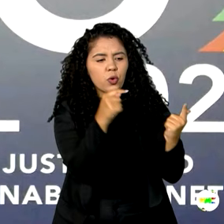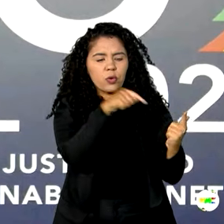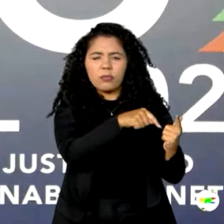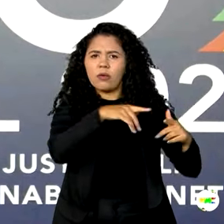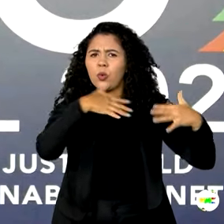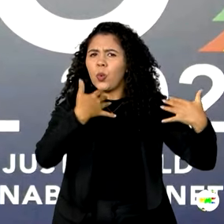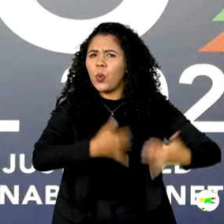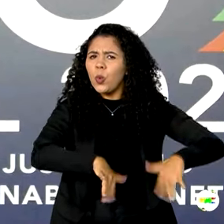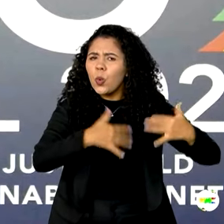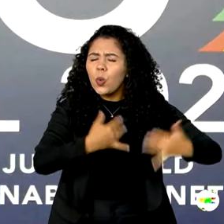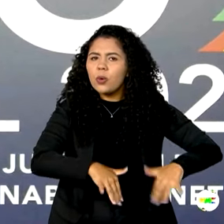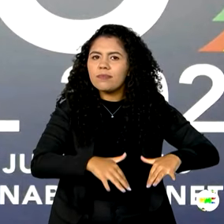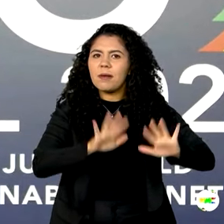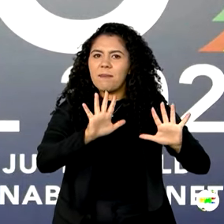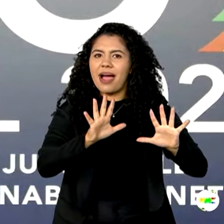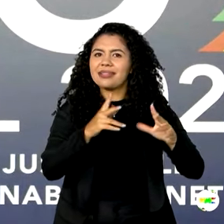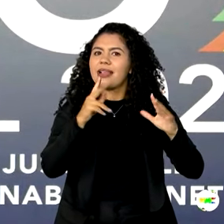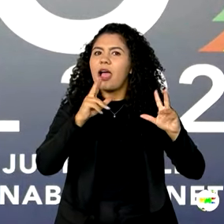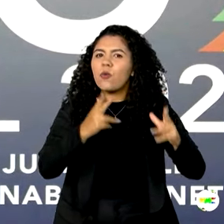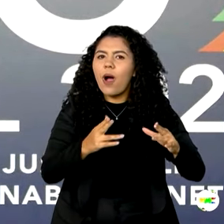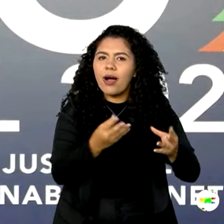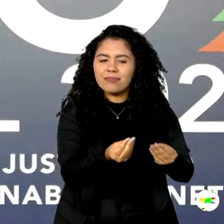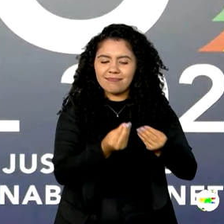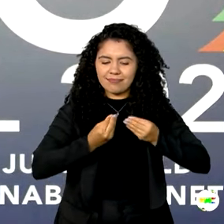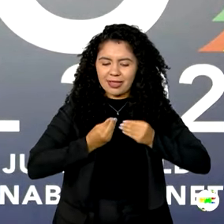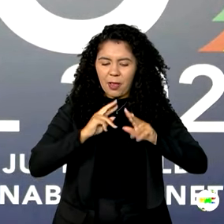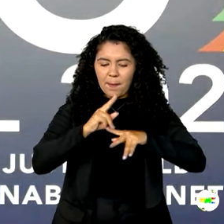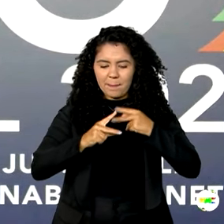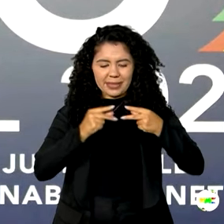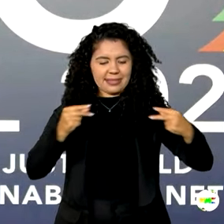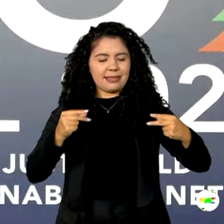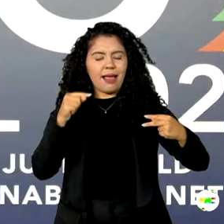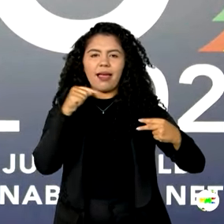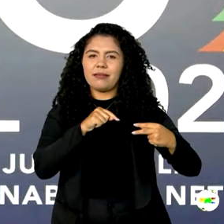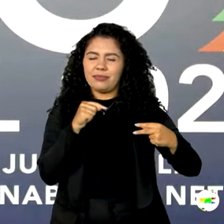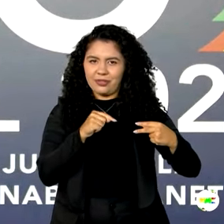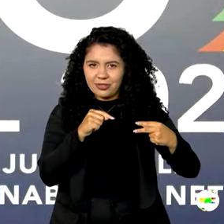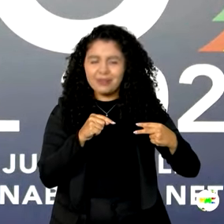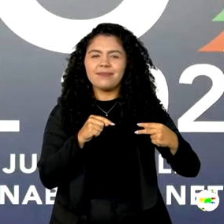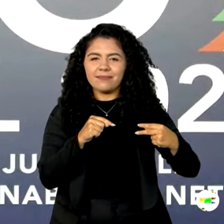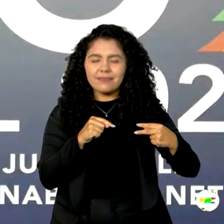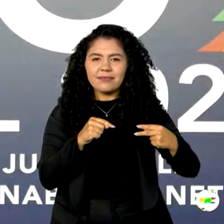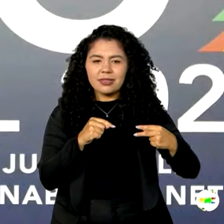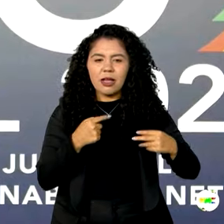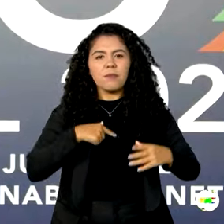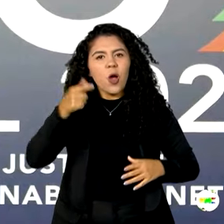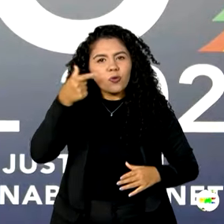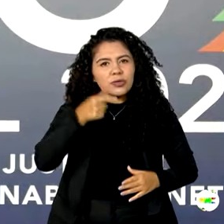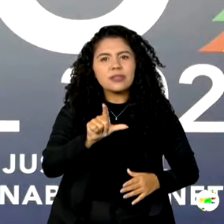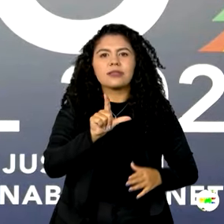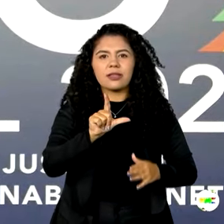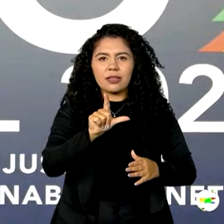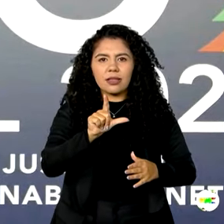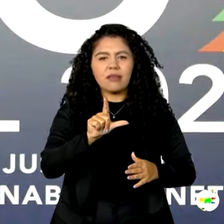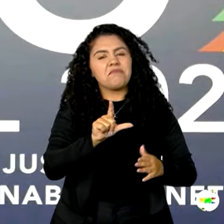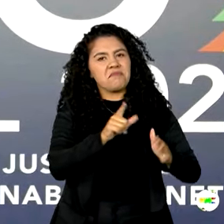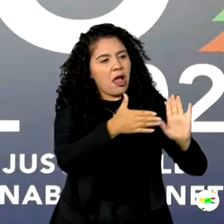e foi um grande presente ver aplaudido as propostas